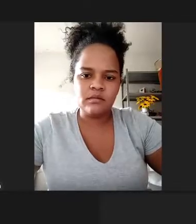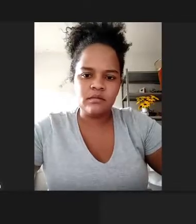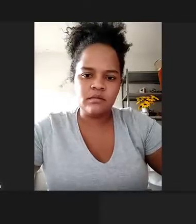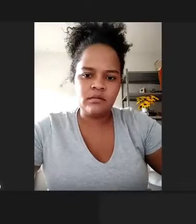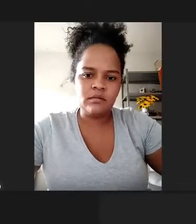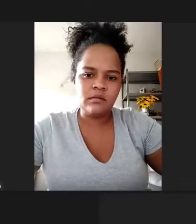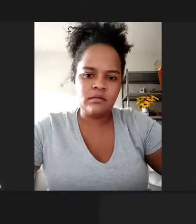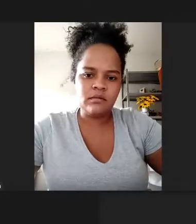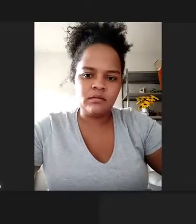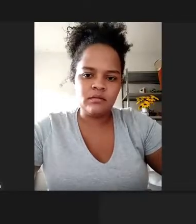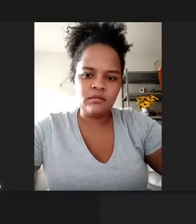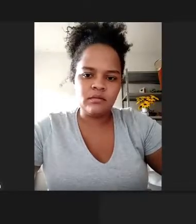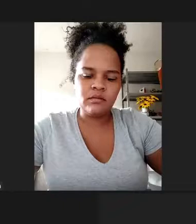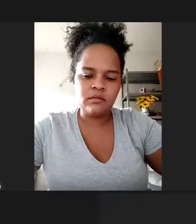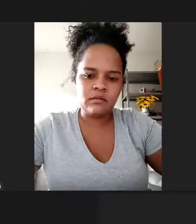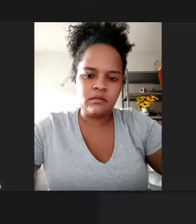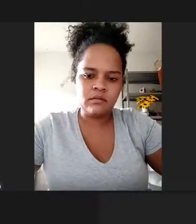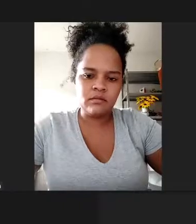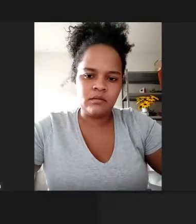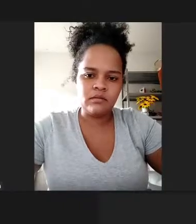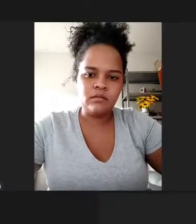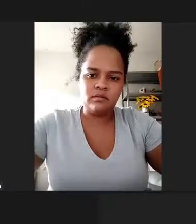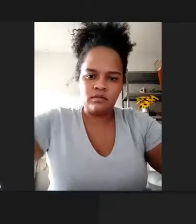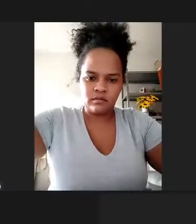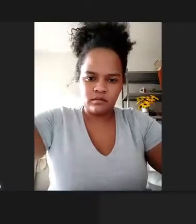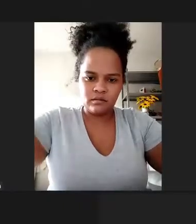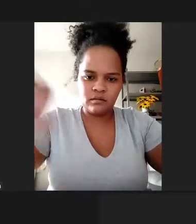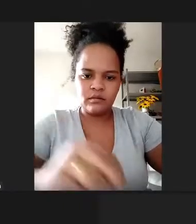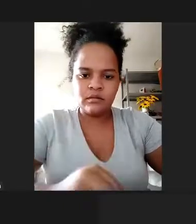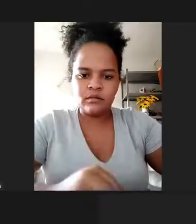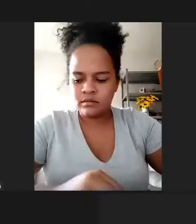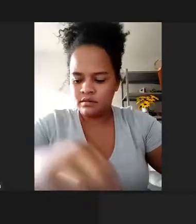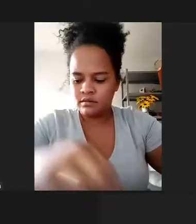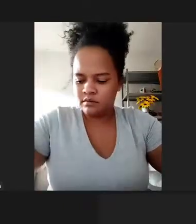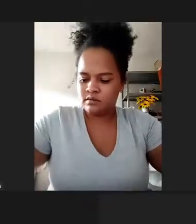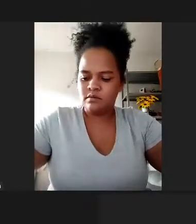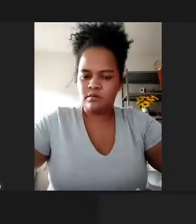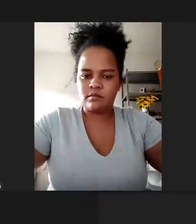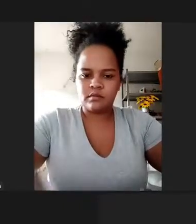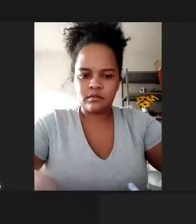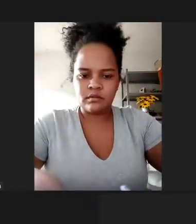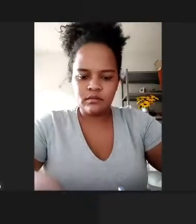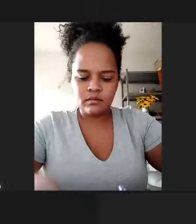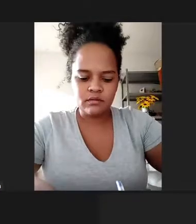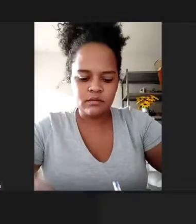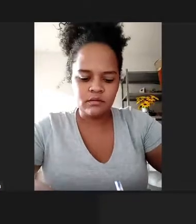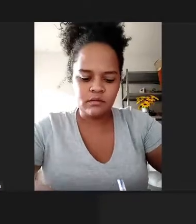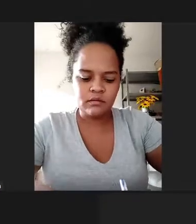Instituto de Pesquisa Tecnológica, o IPT, onde ele vai monitorando, através dos